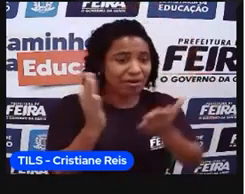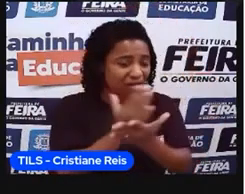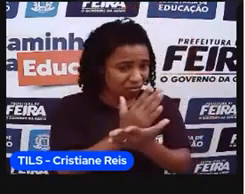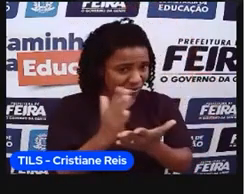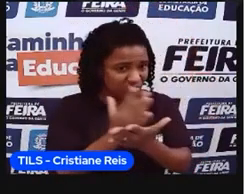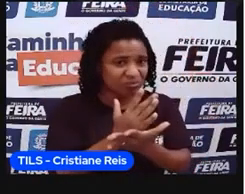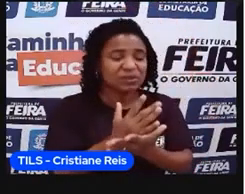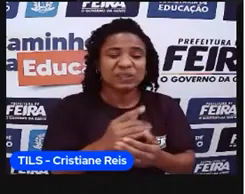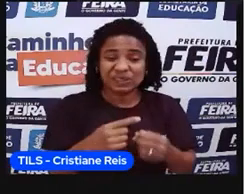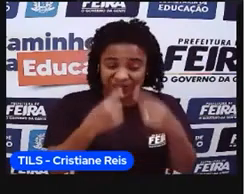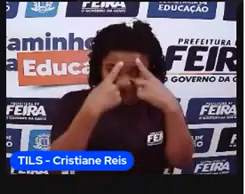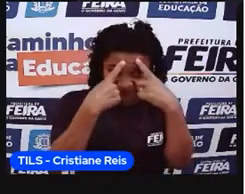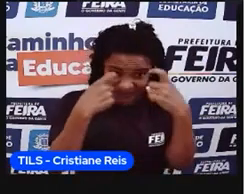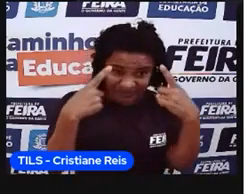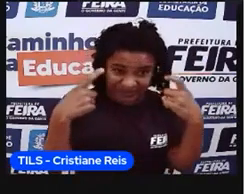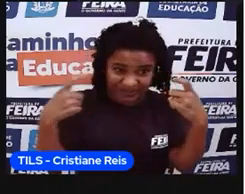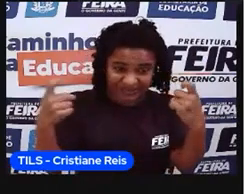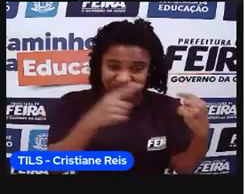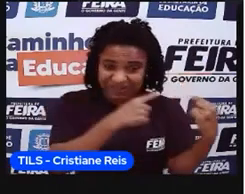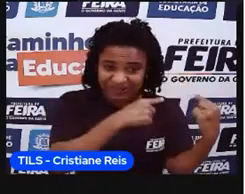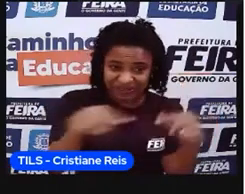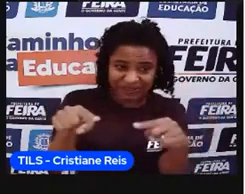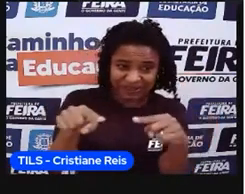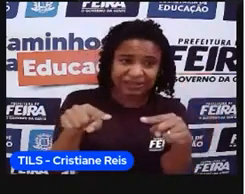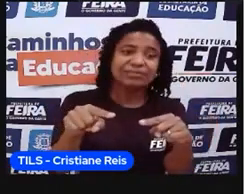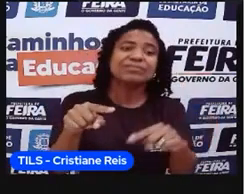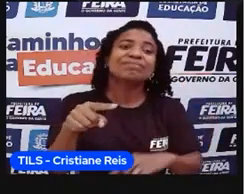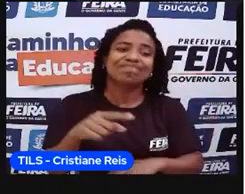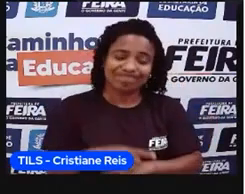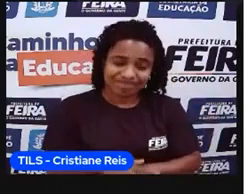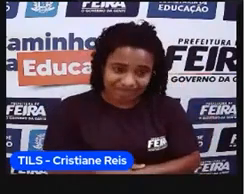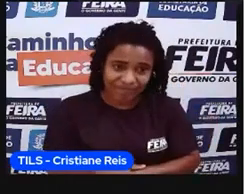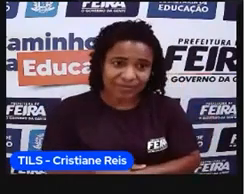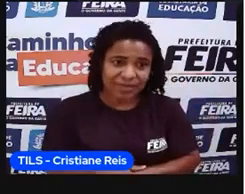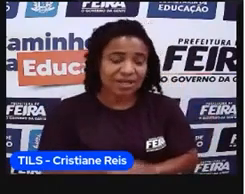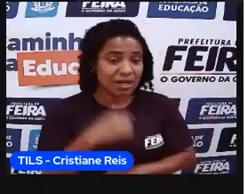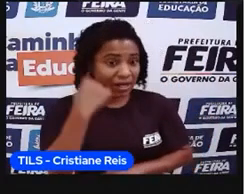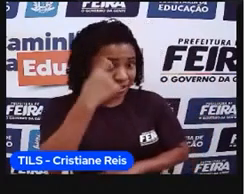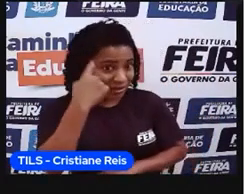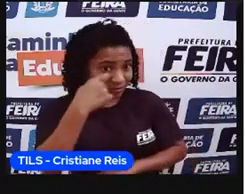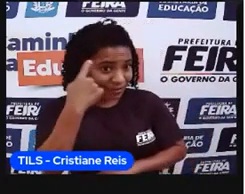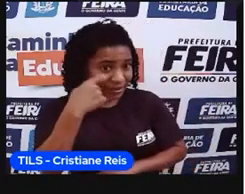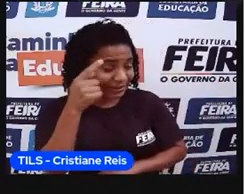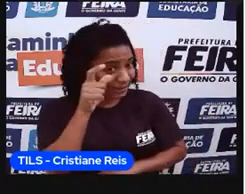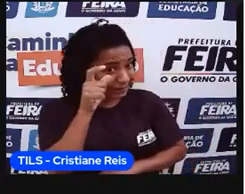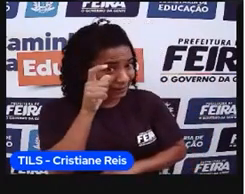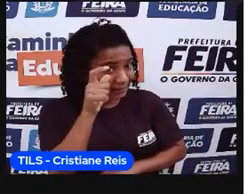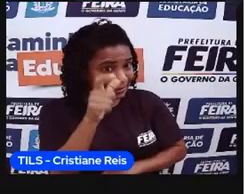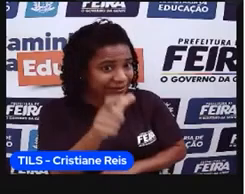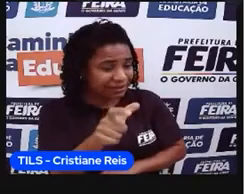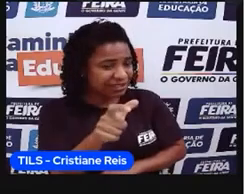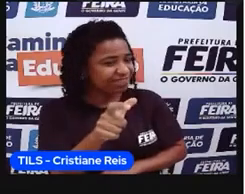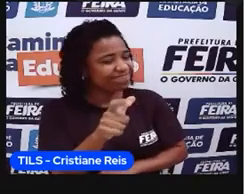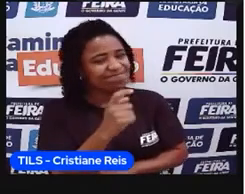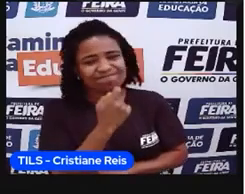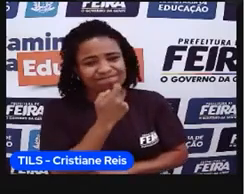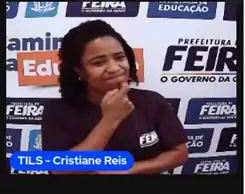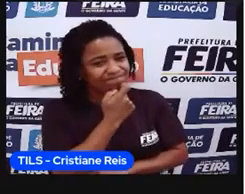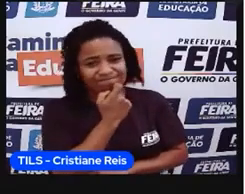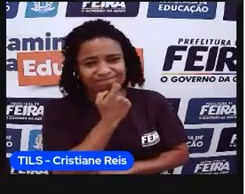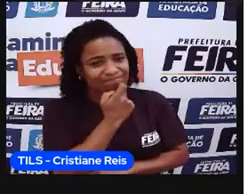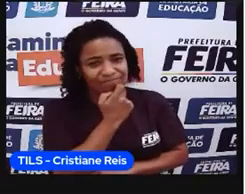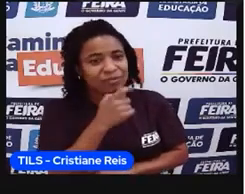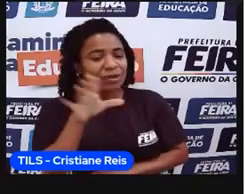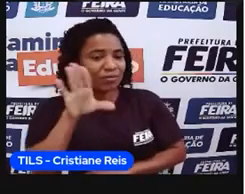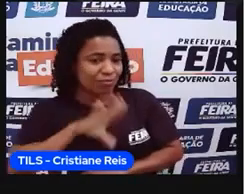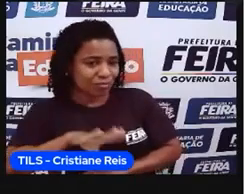e aí a Espanha achou que não tinha muito interesse, até porque comprou, né, o jogo de Portugal e a